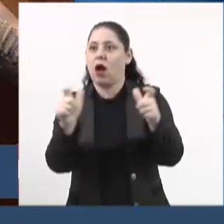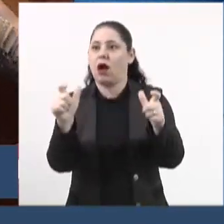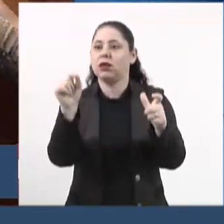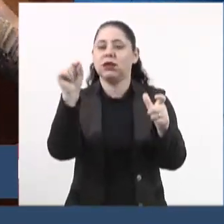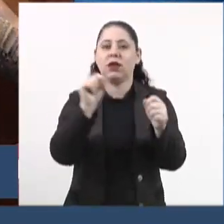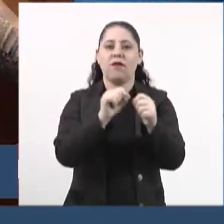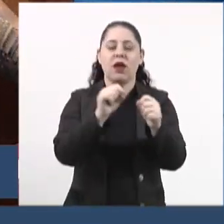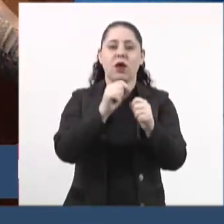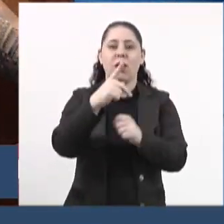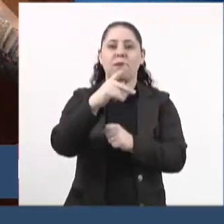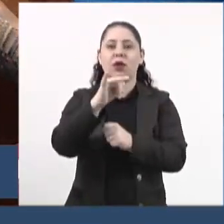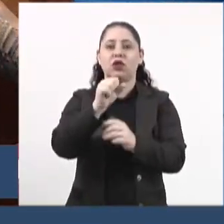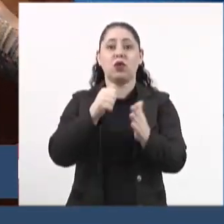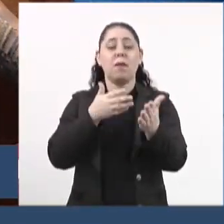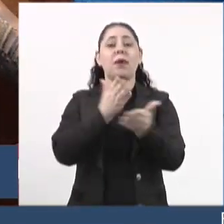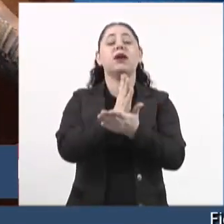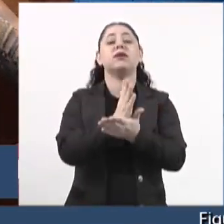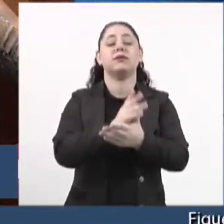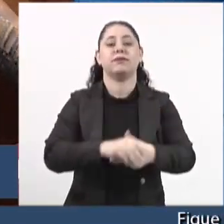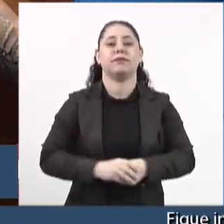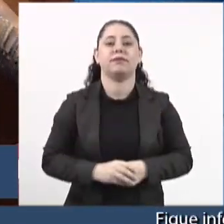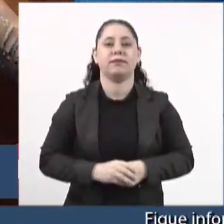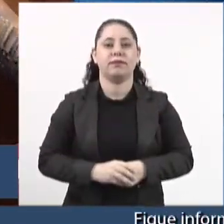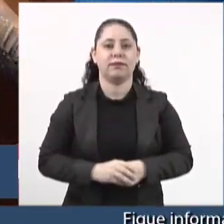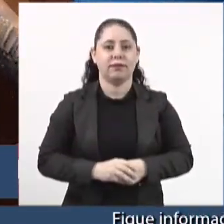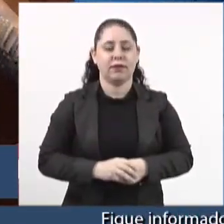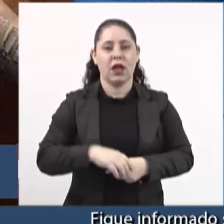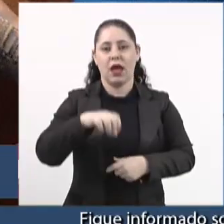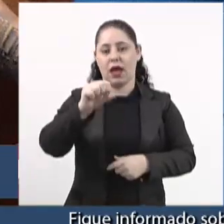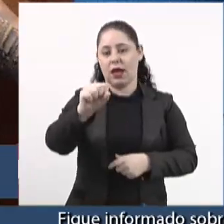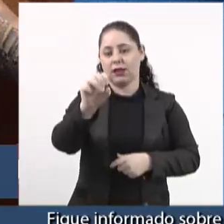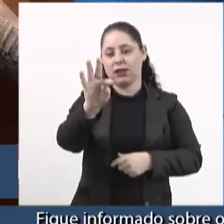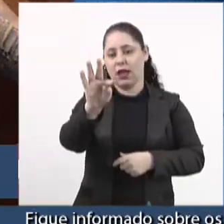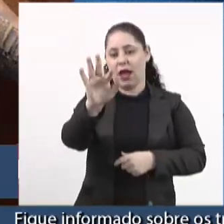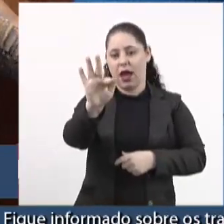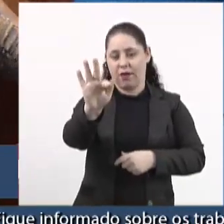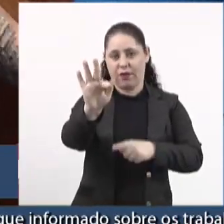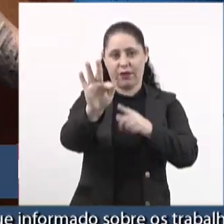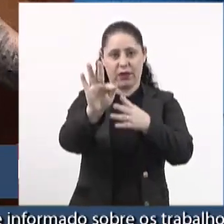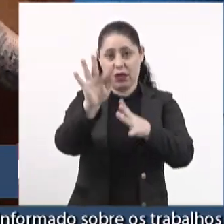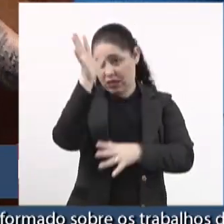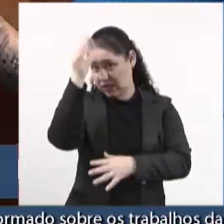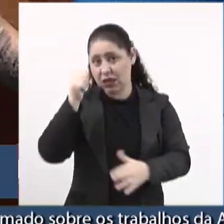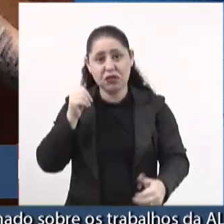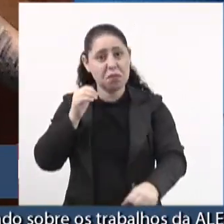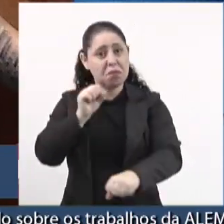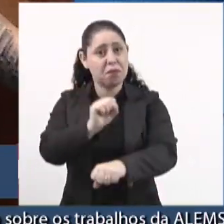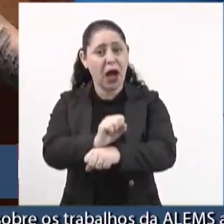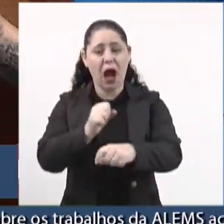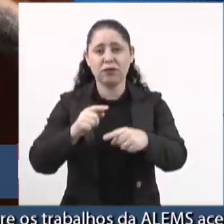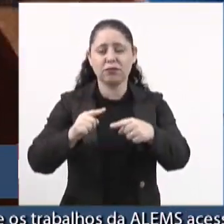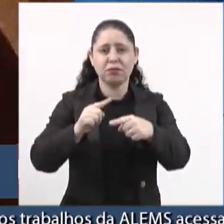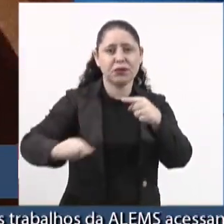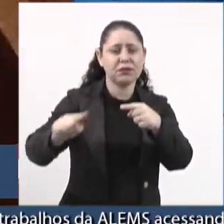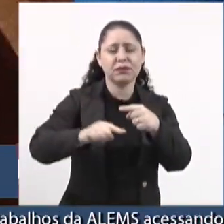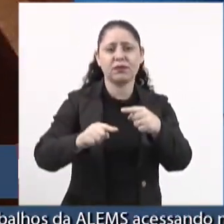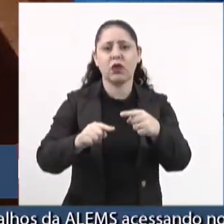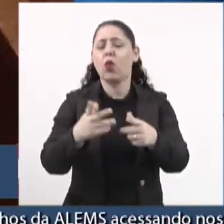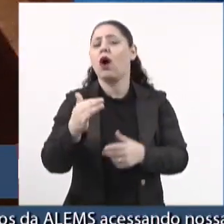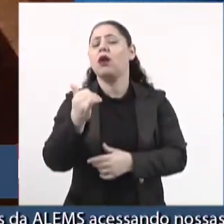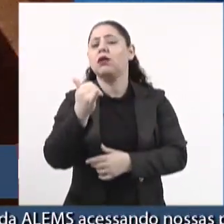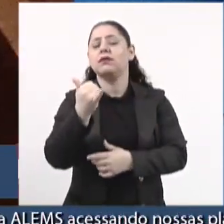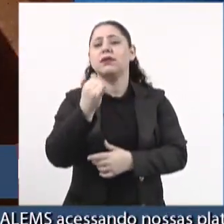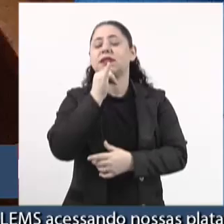se passa o piso. Aí o STF decide barrar. E aí, qual que era a